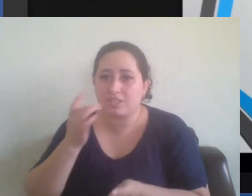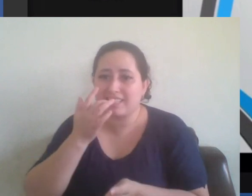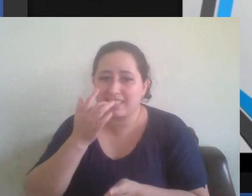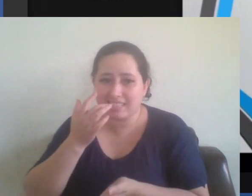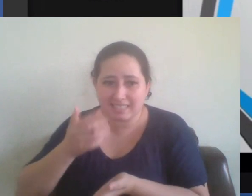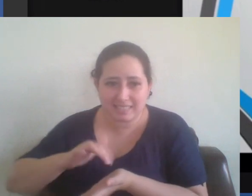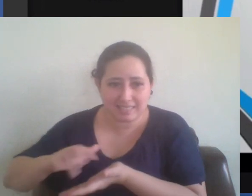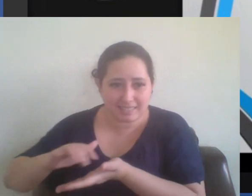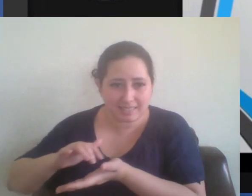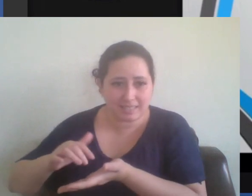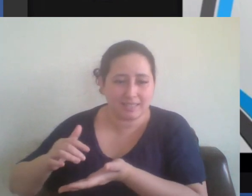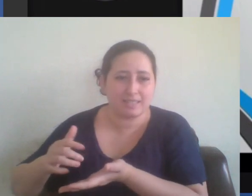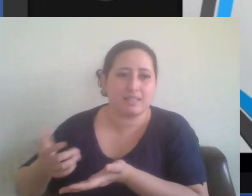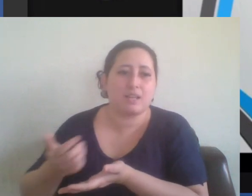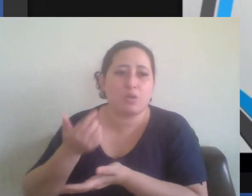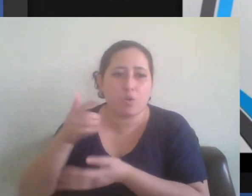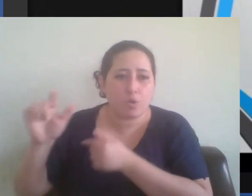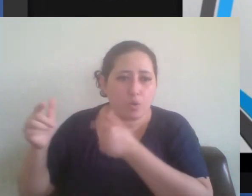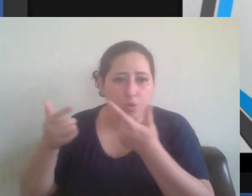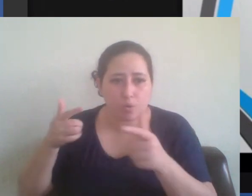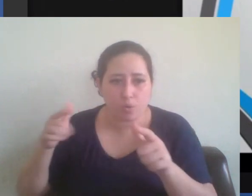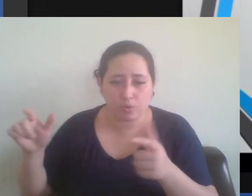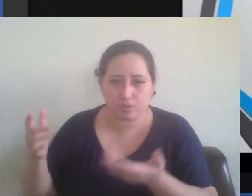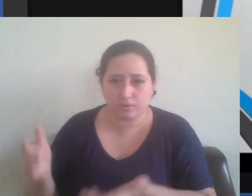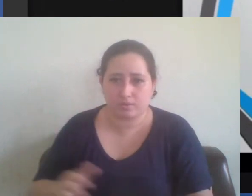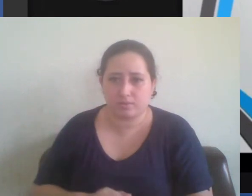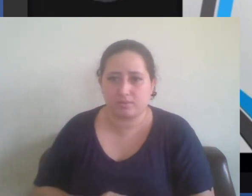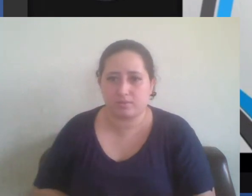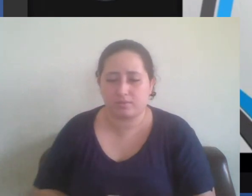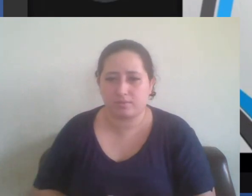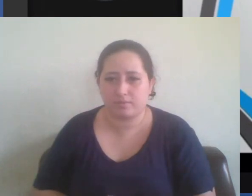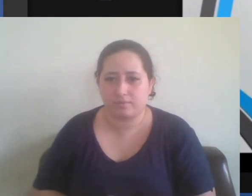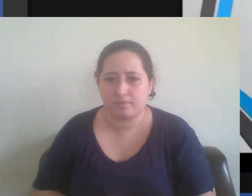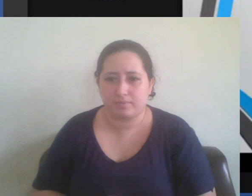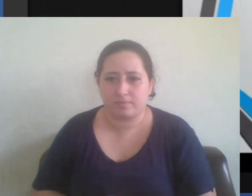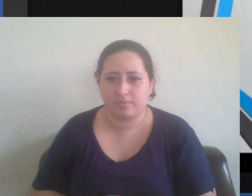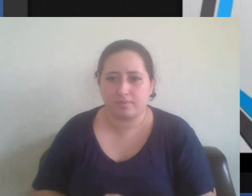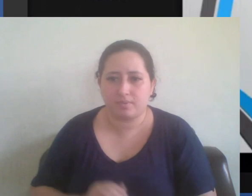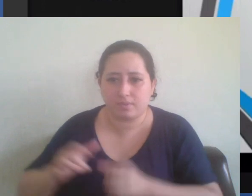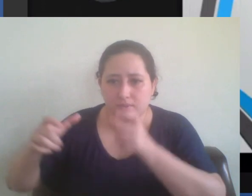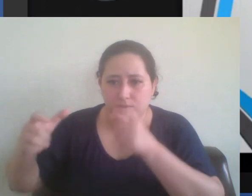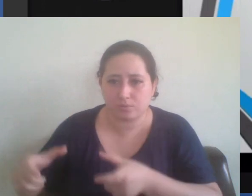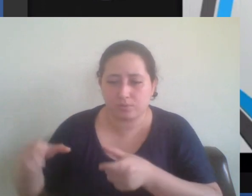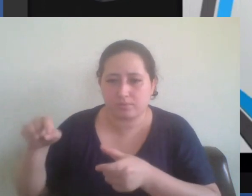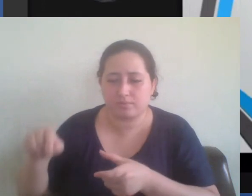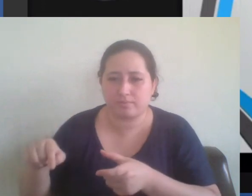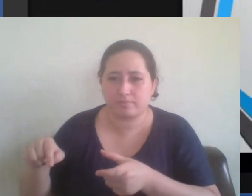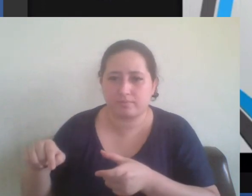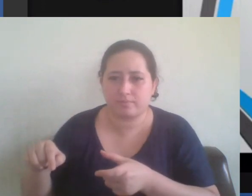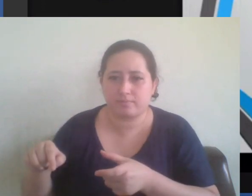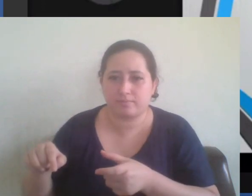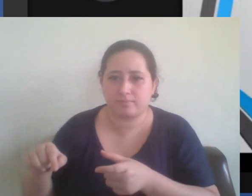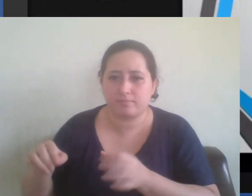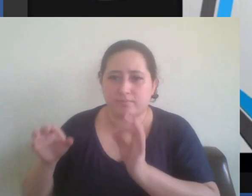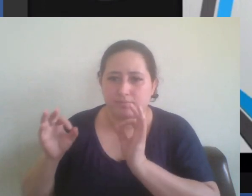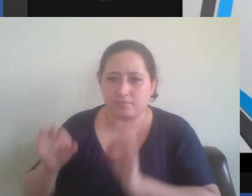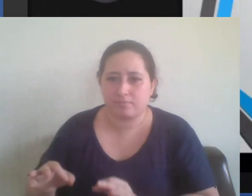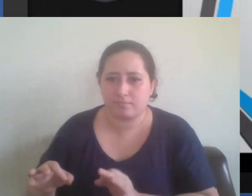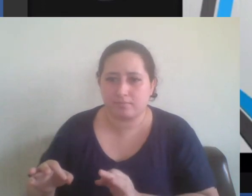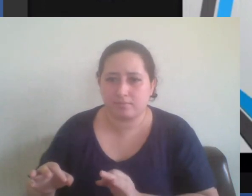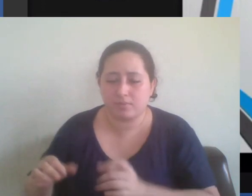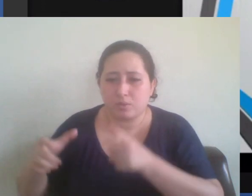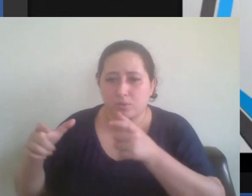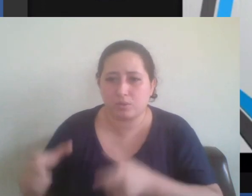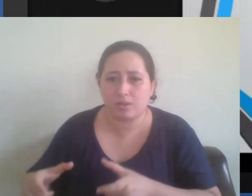de outras outros crimes e aqueles campos eram na realidade campos